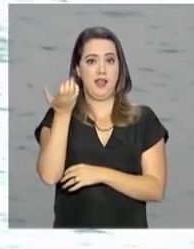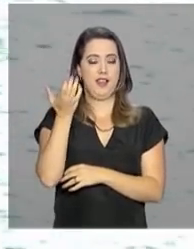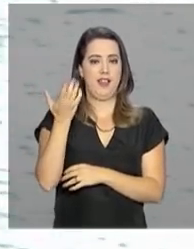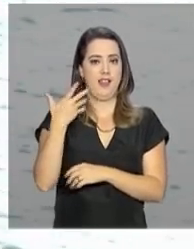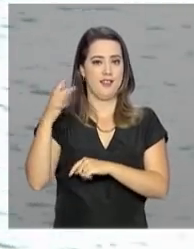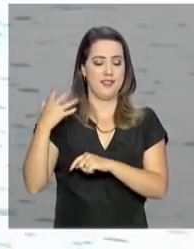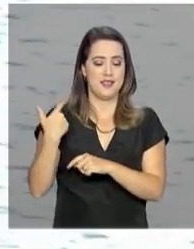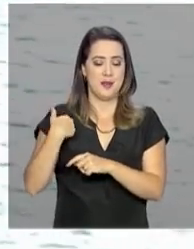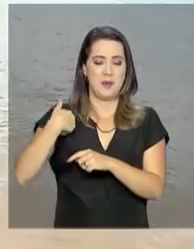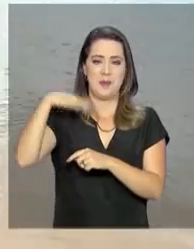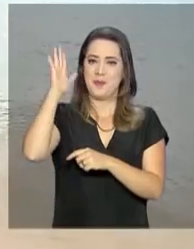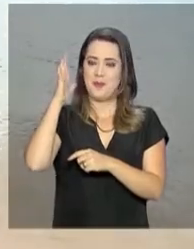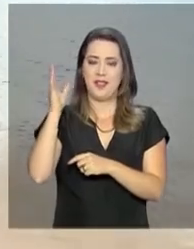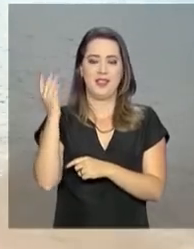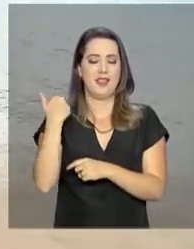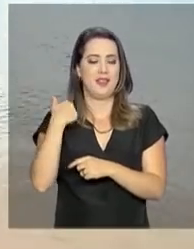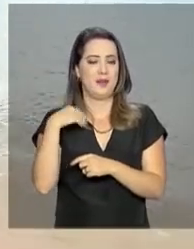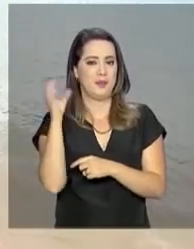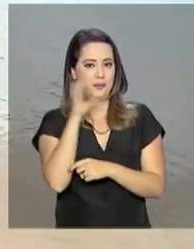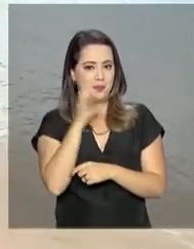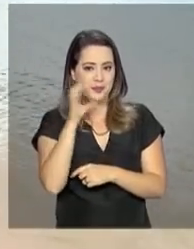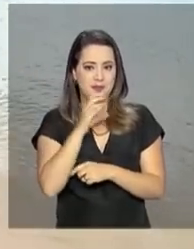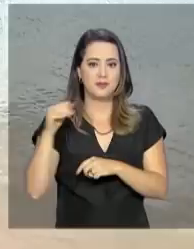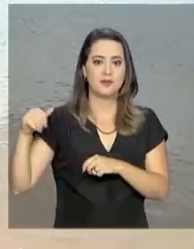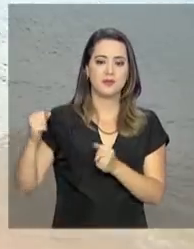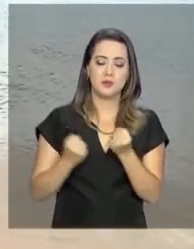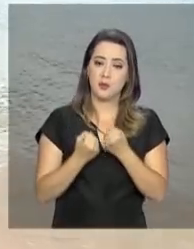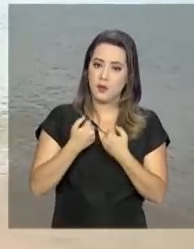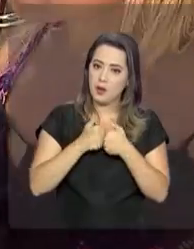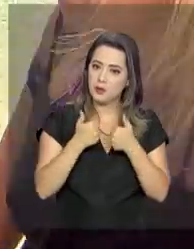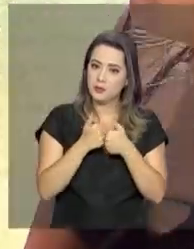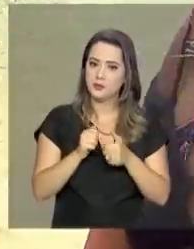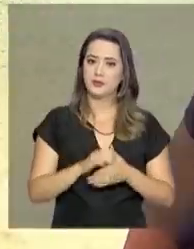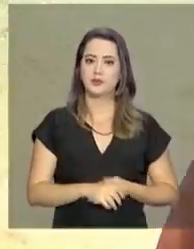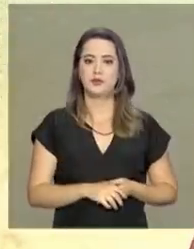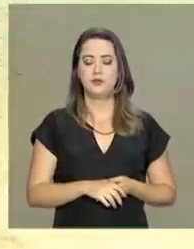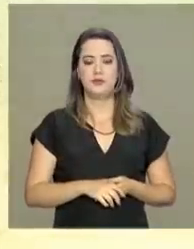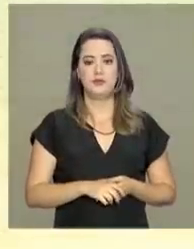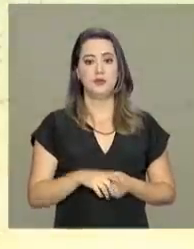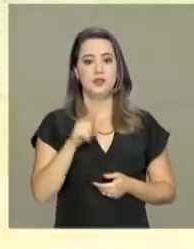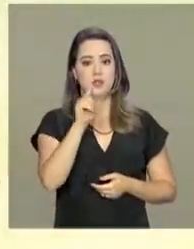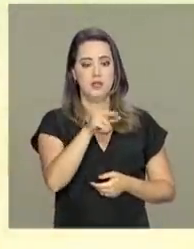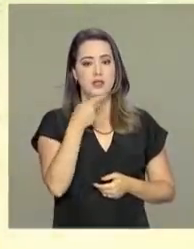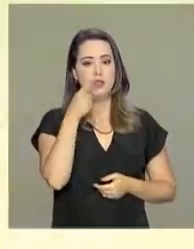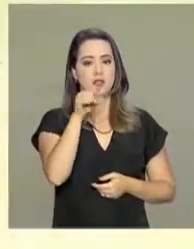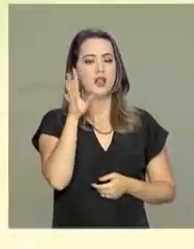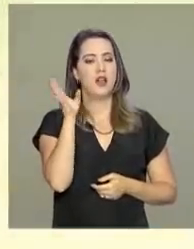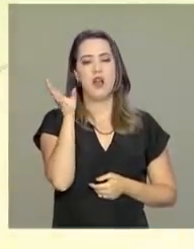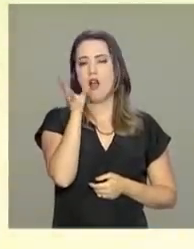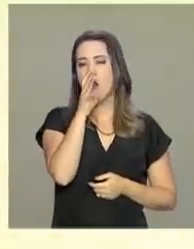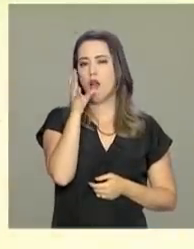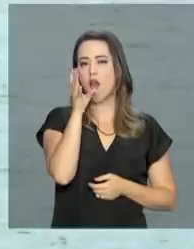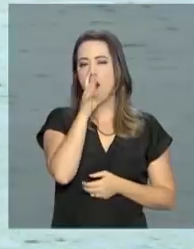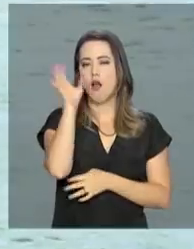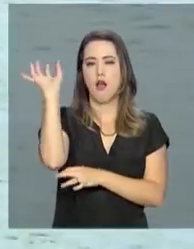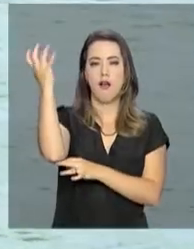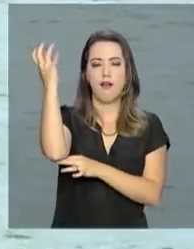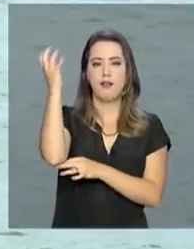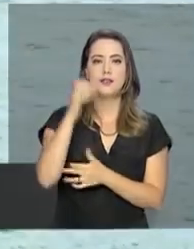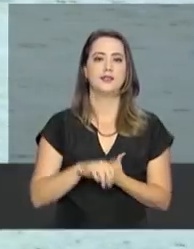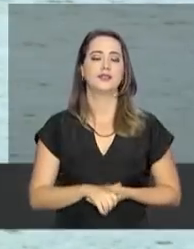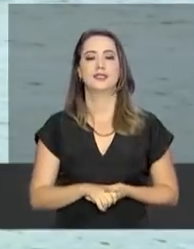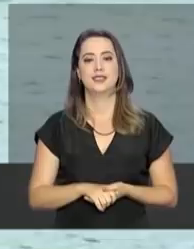férias, Rafaela seguiu a preferência que o guia de ser a nacional. A contemplação da natureza. Uma